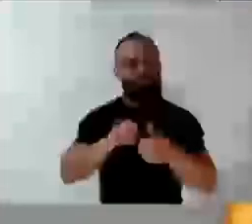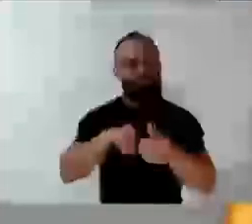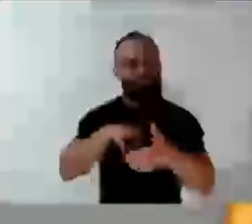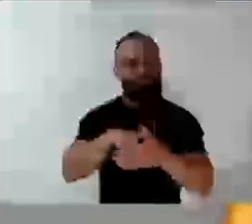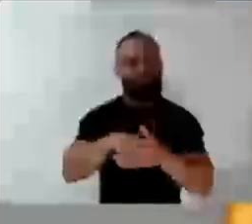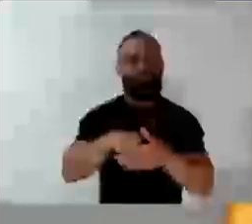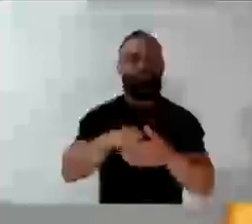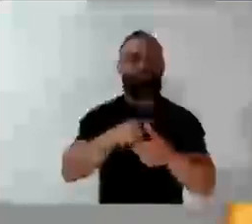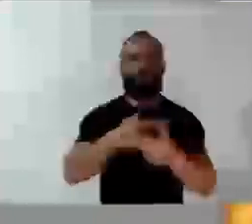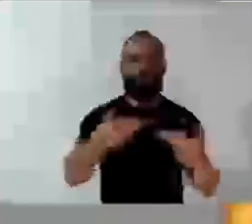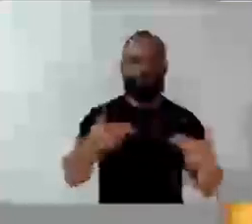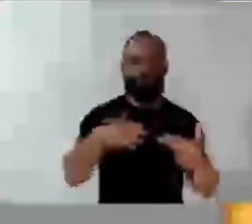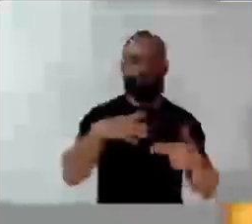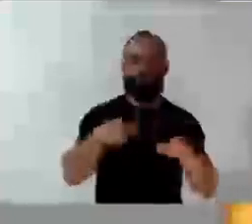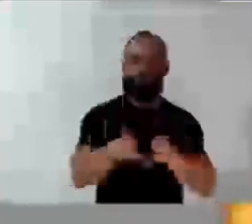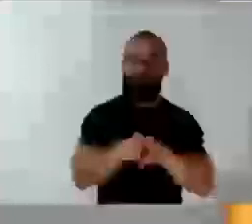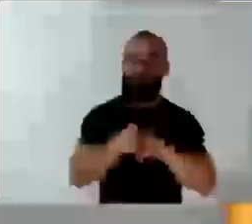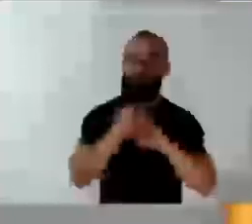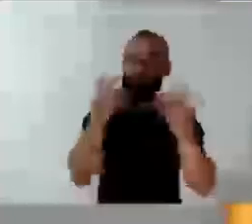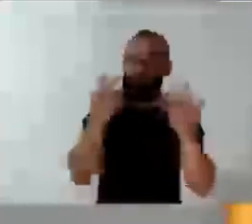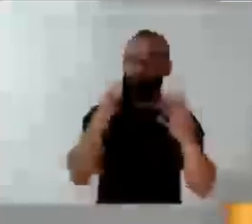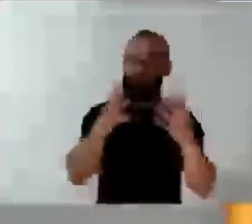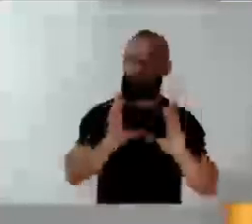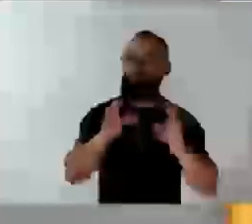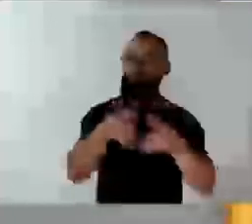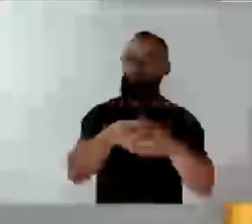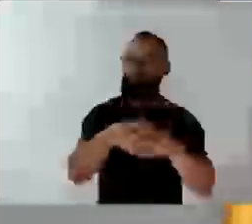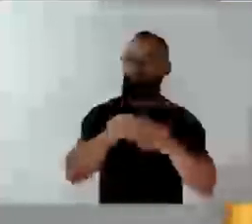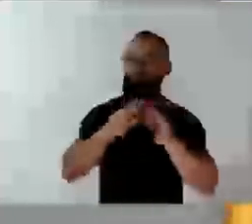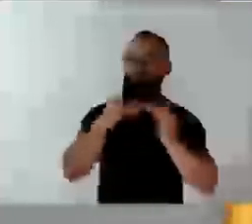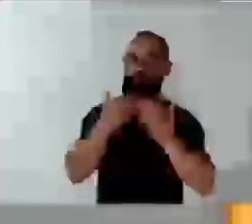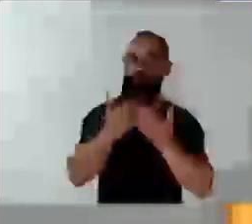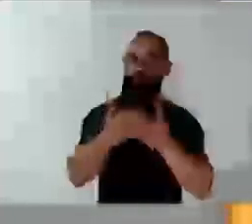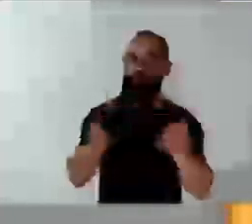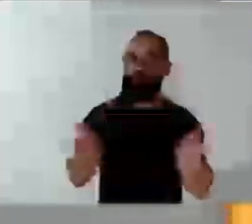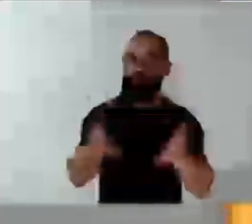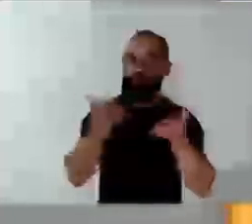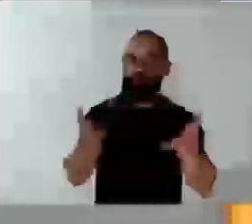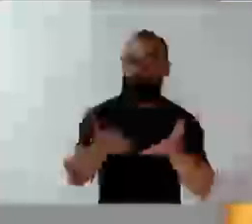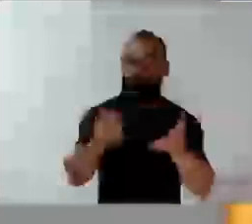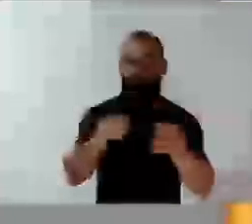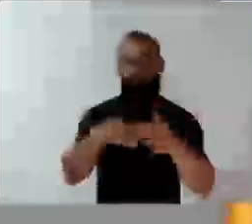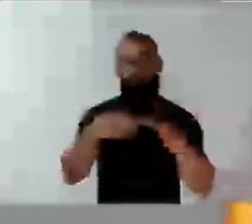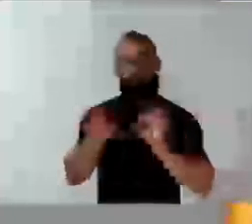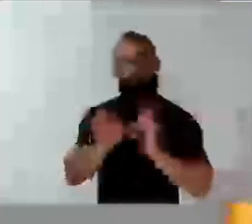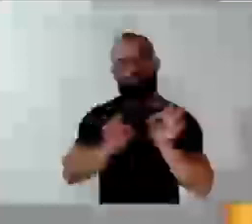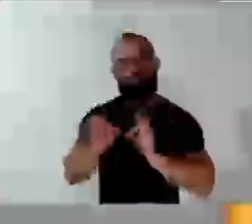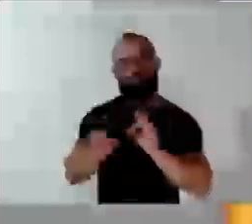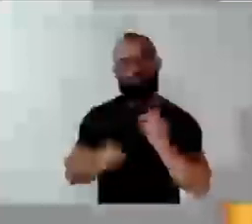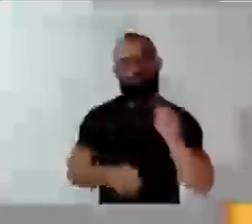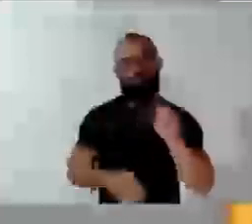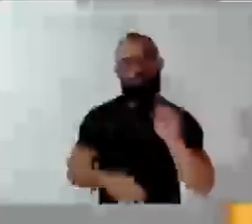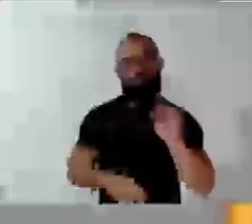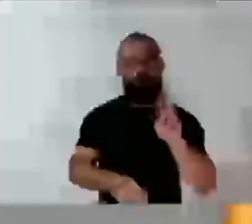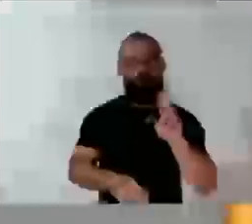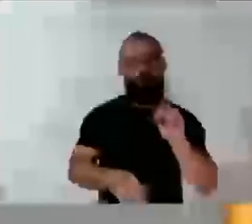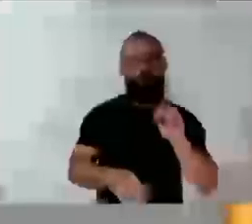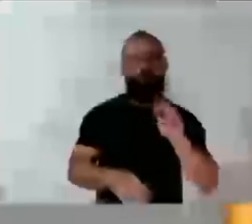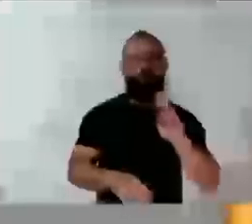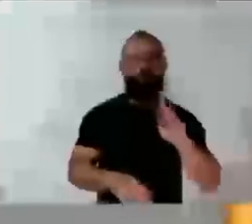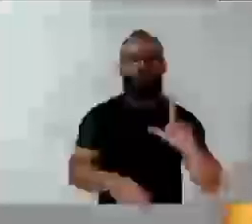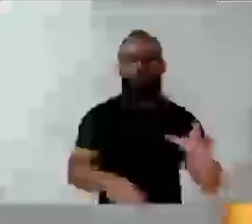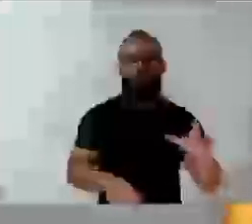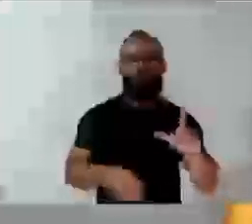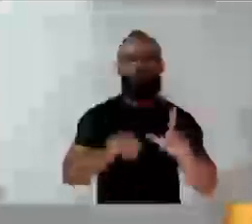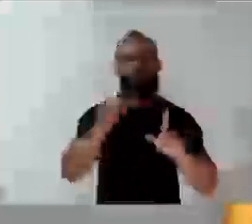a equipe do Colégio Incentivo, toda a organização do Astro Bowl, pela bela participação